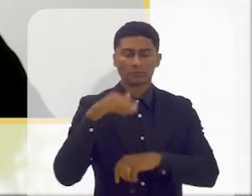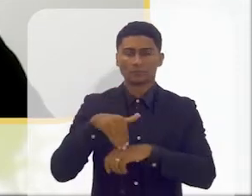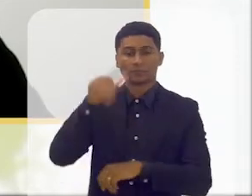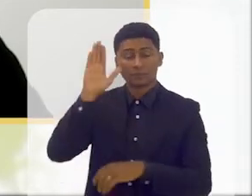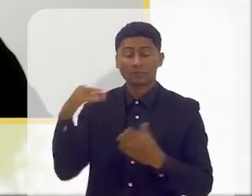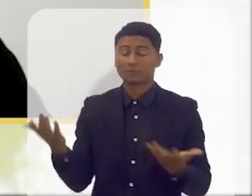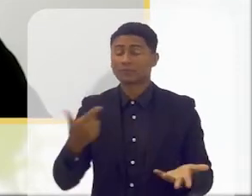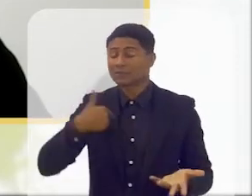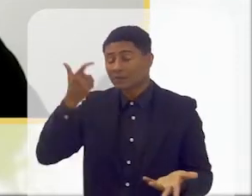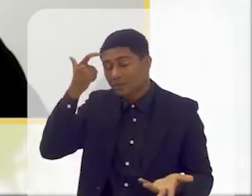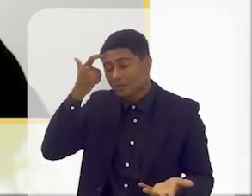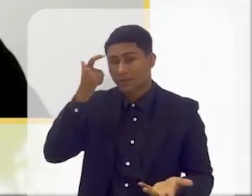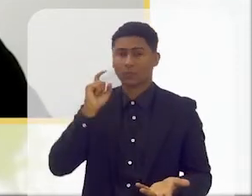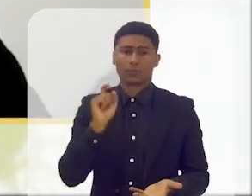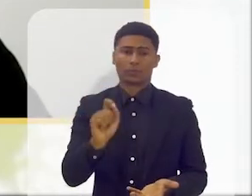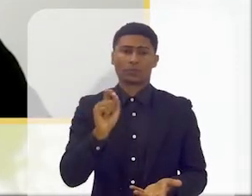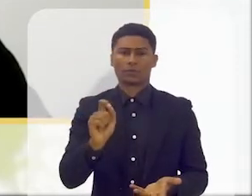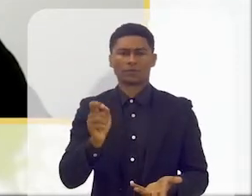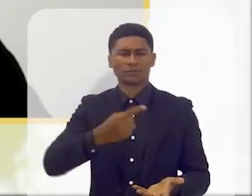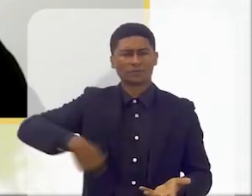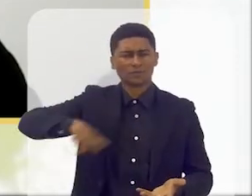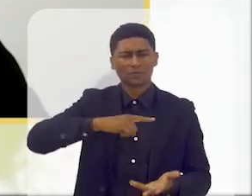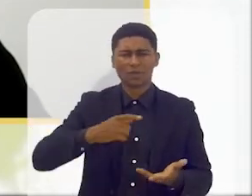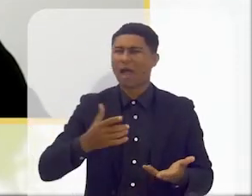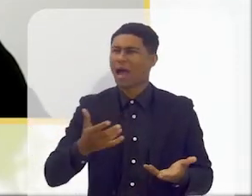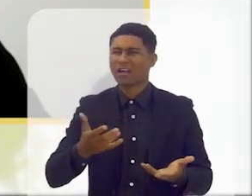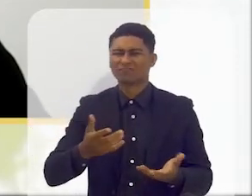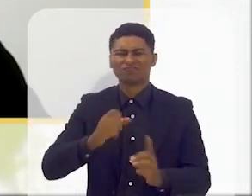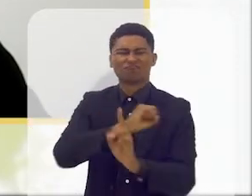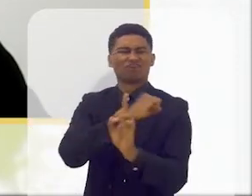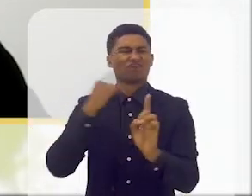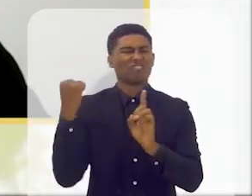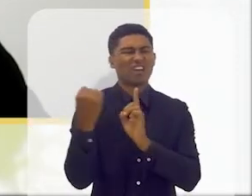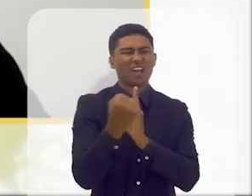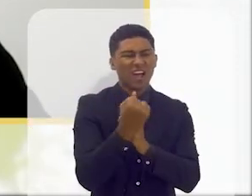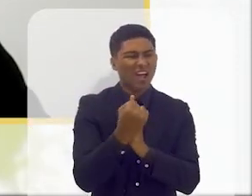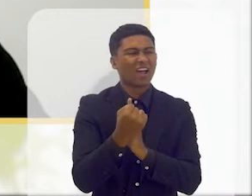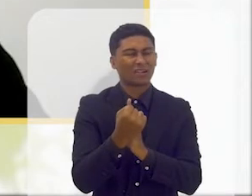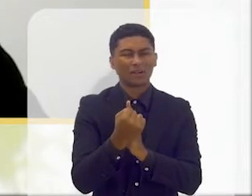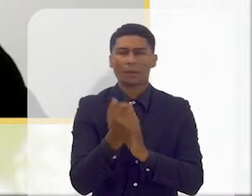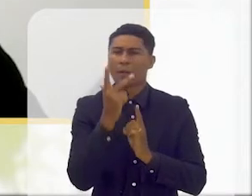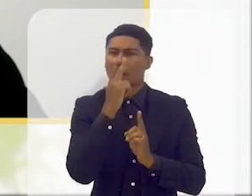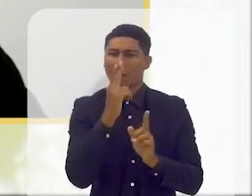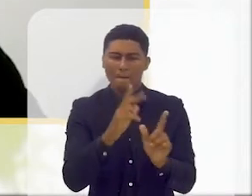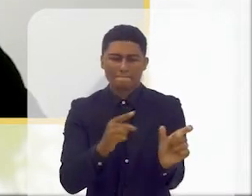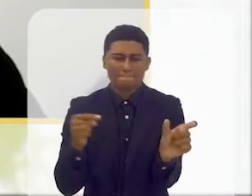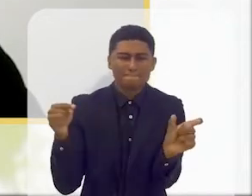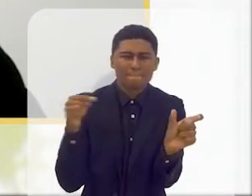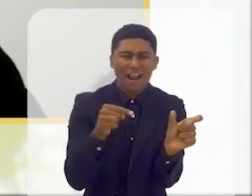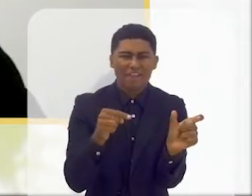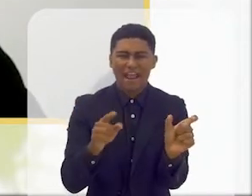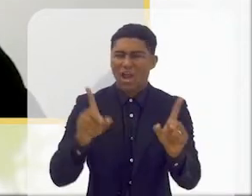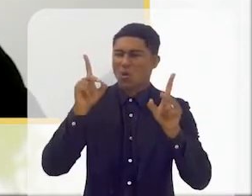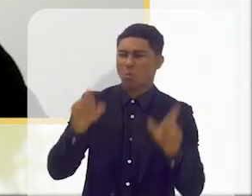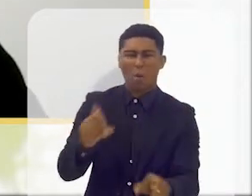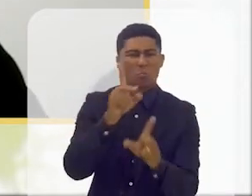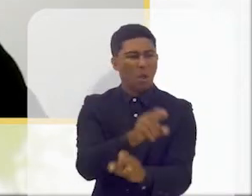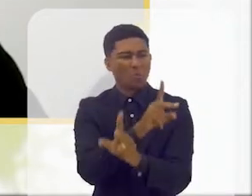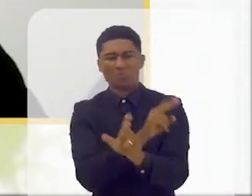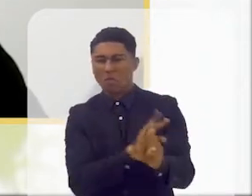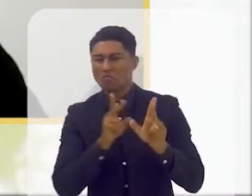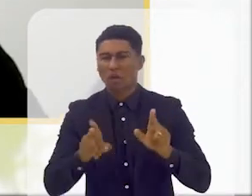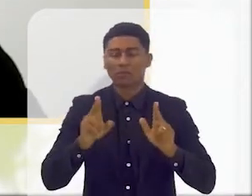eu penso que nós não podemos continuar a querer ter uma sociedade em que a palavra-chave seja a igualdade, mas